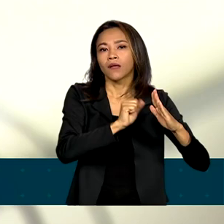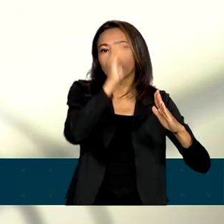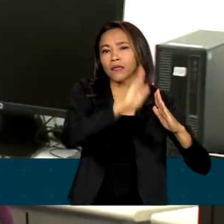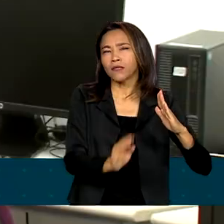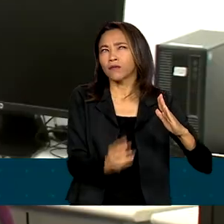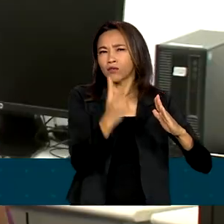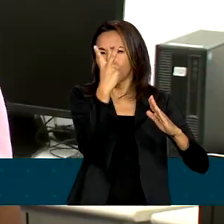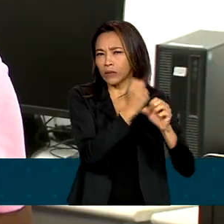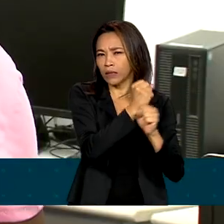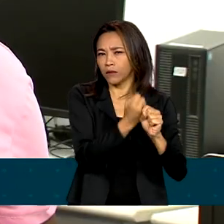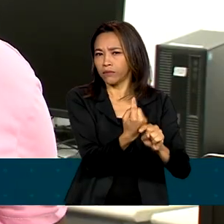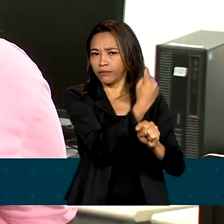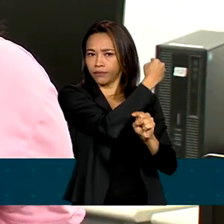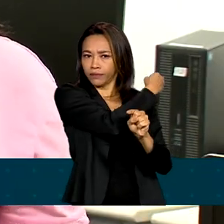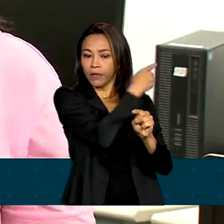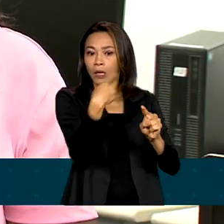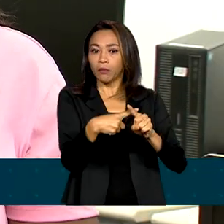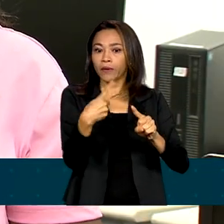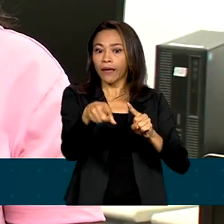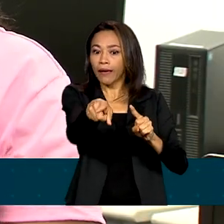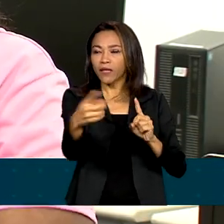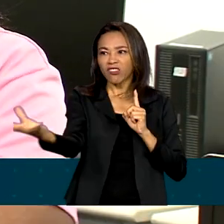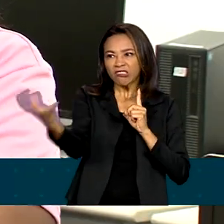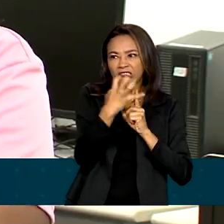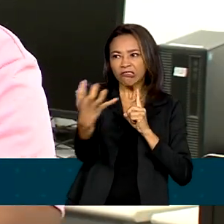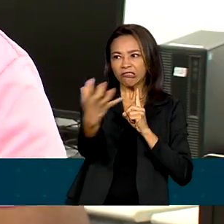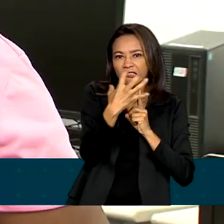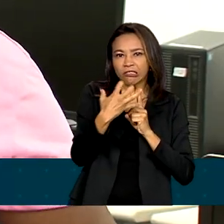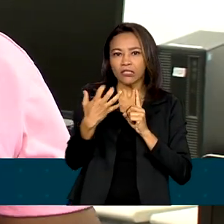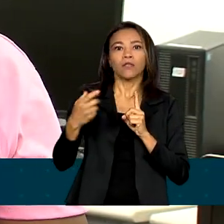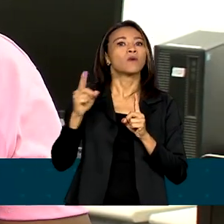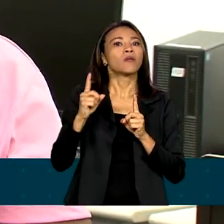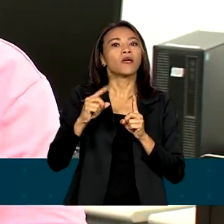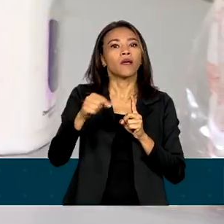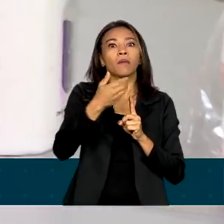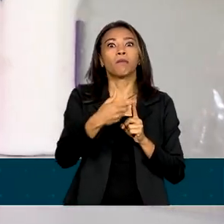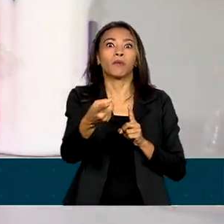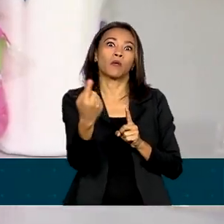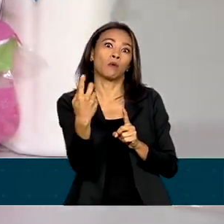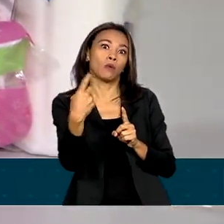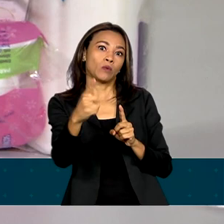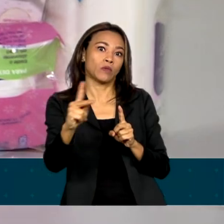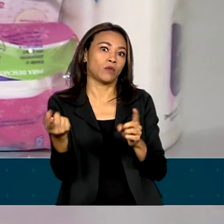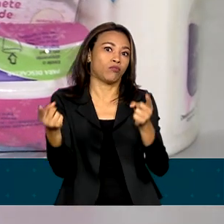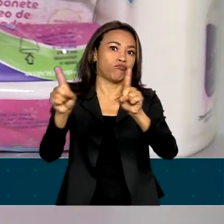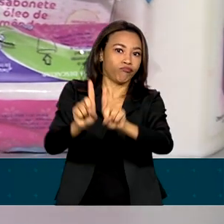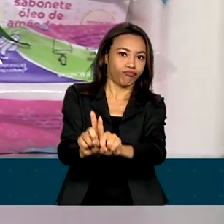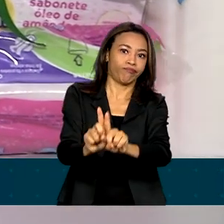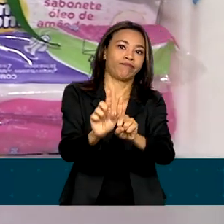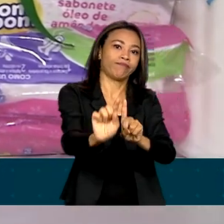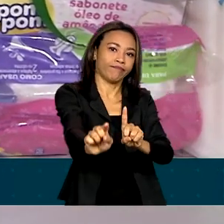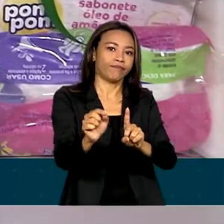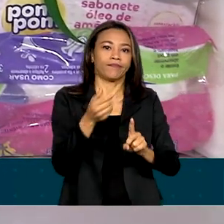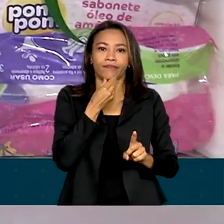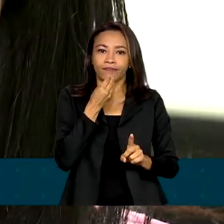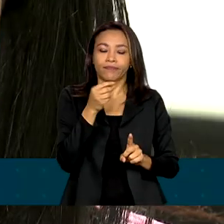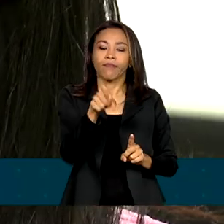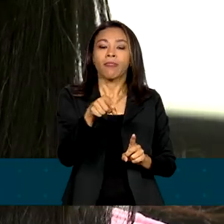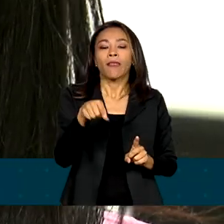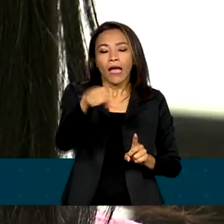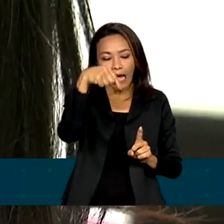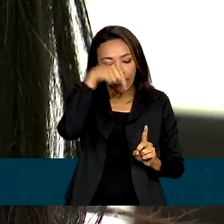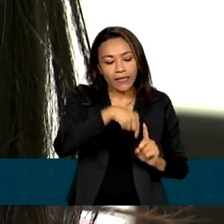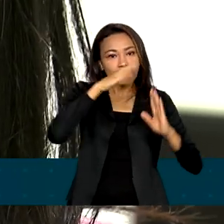dois anos, porque estava sendo ameaçada e perseguida pelo companheiro. Aqui, além do acolhimento,